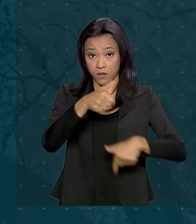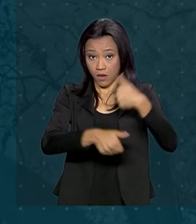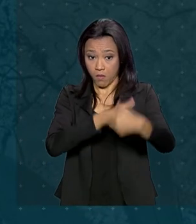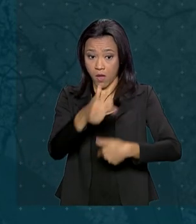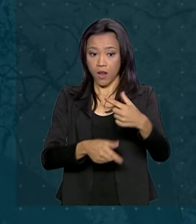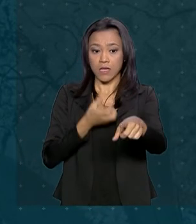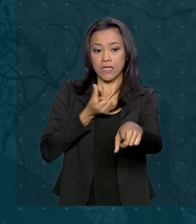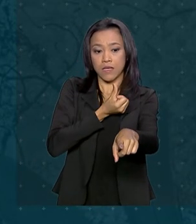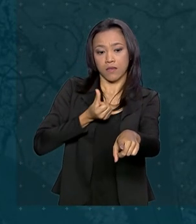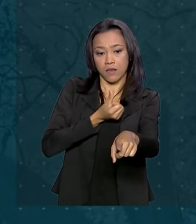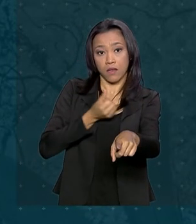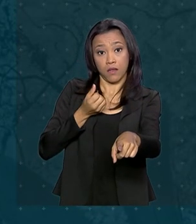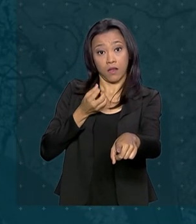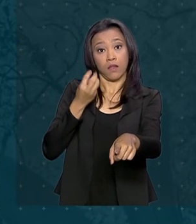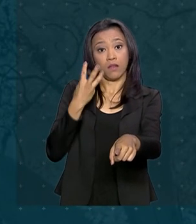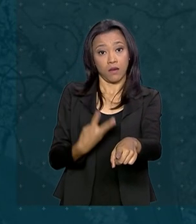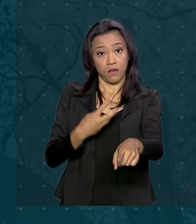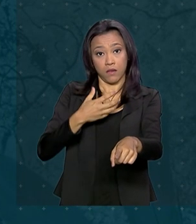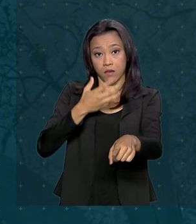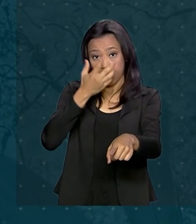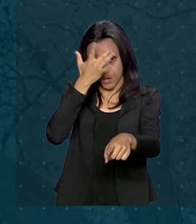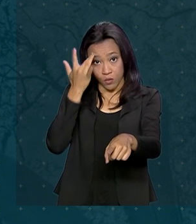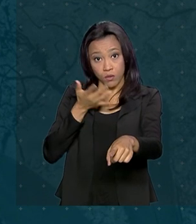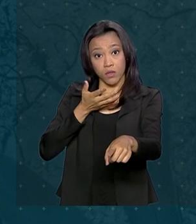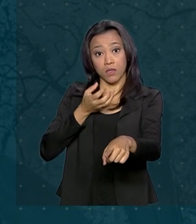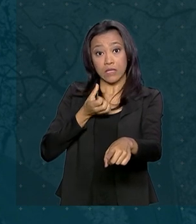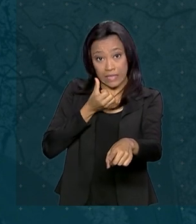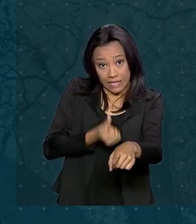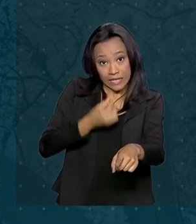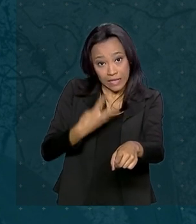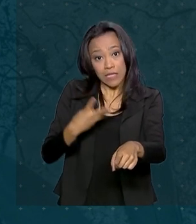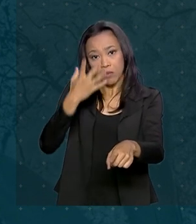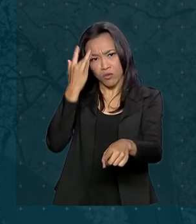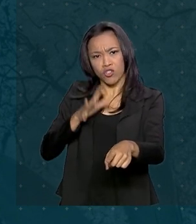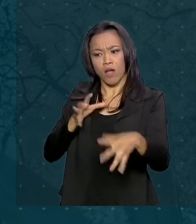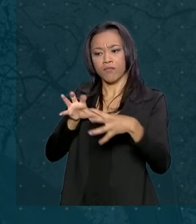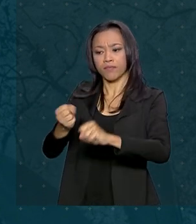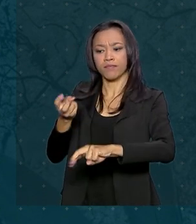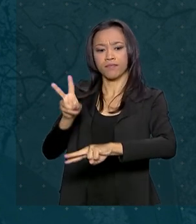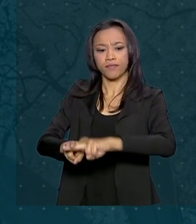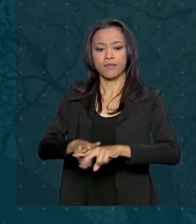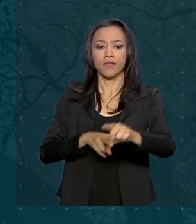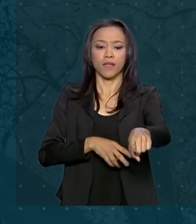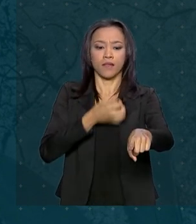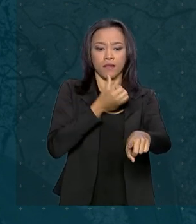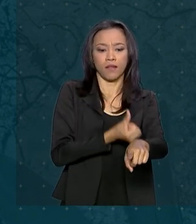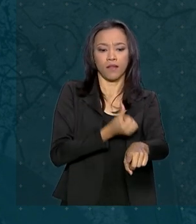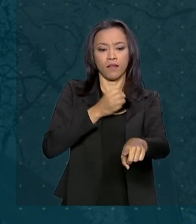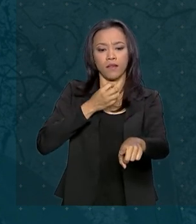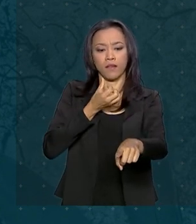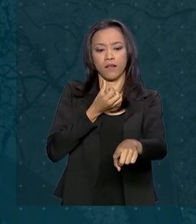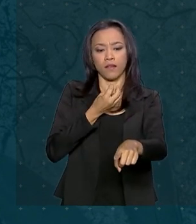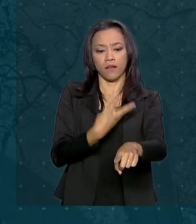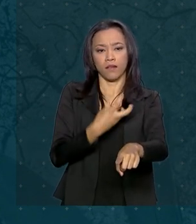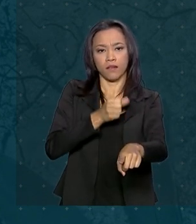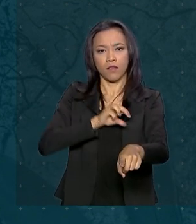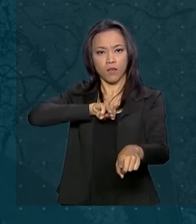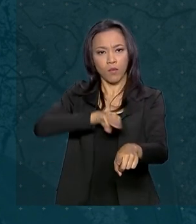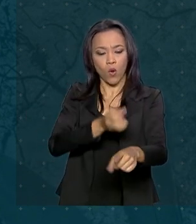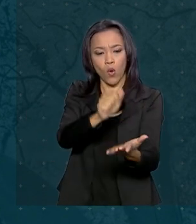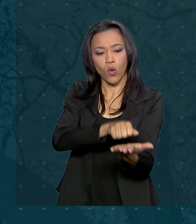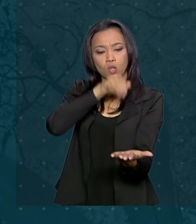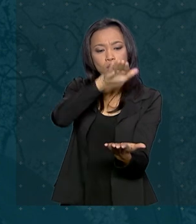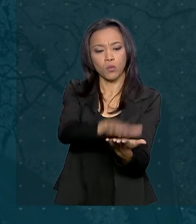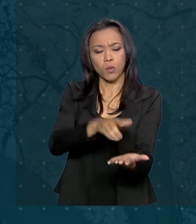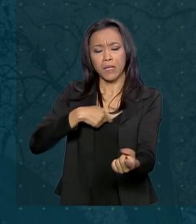pessoas foram detidas e foram aplicados mais de 36 milhões de reais em multas, principalmente relacionadas à